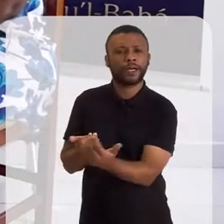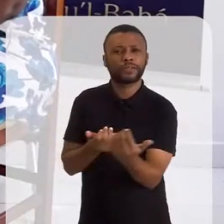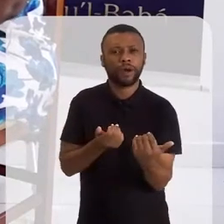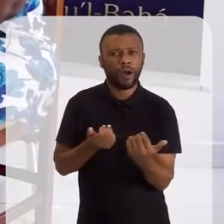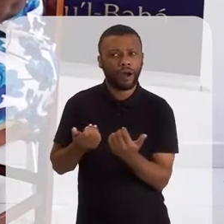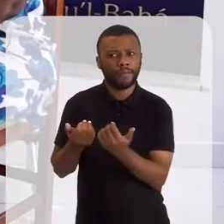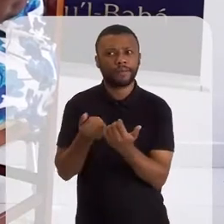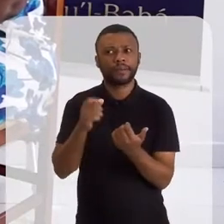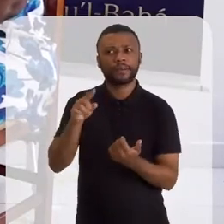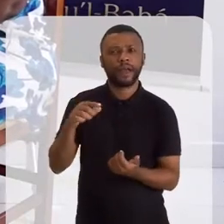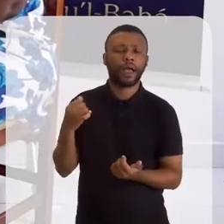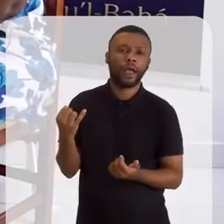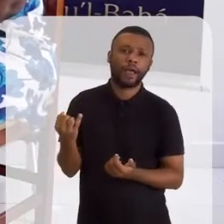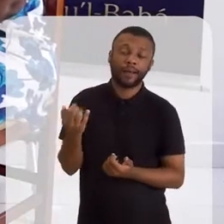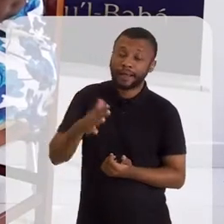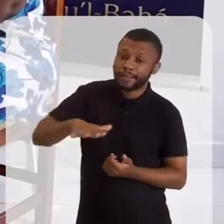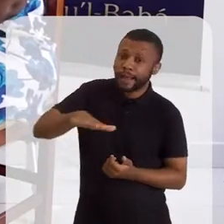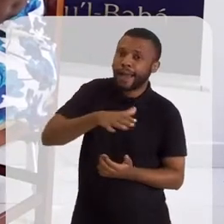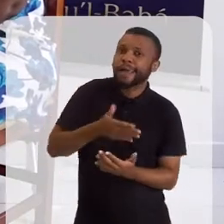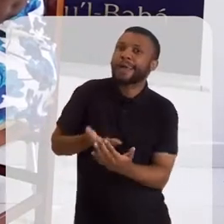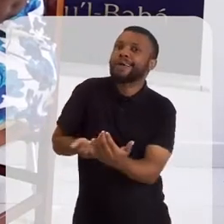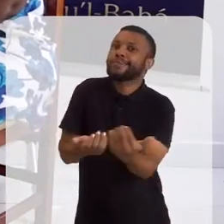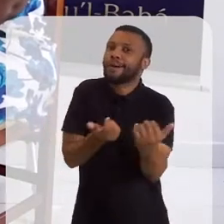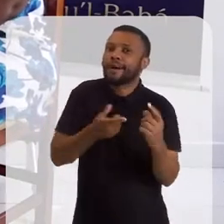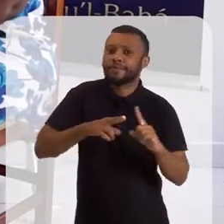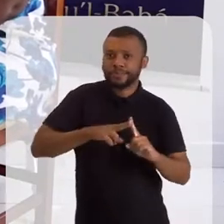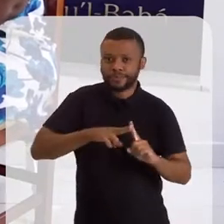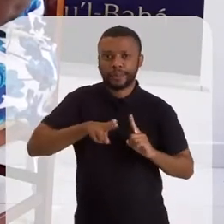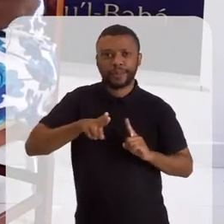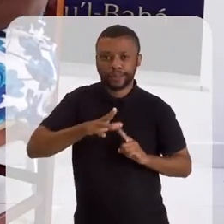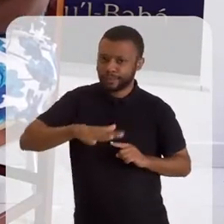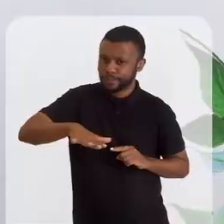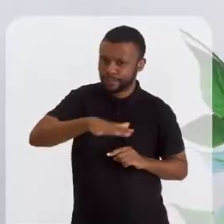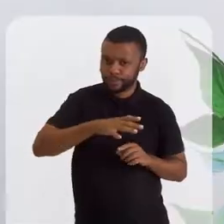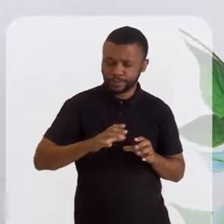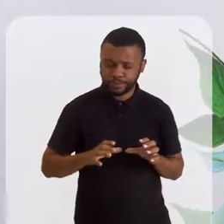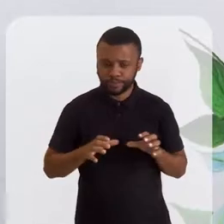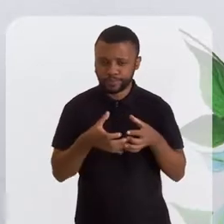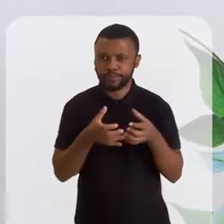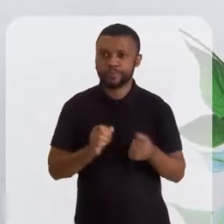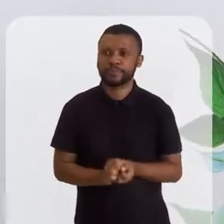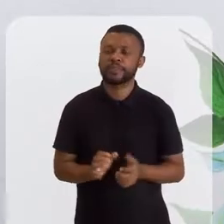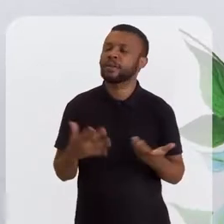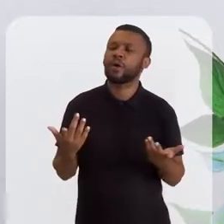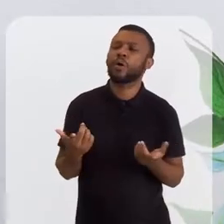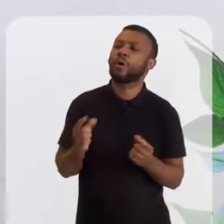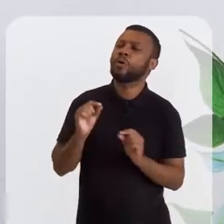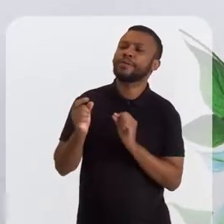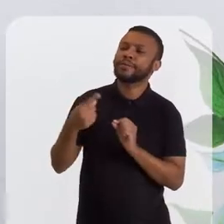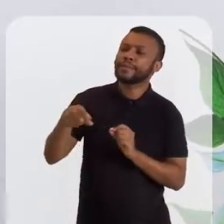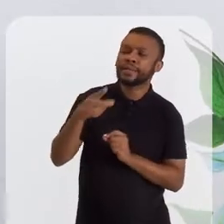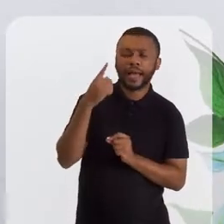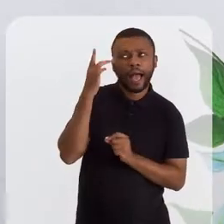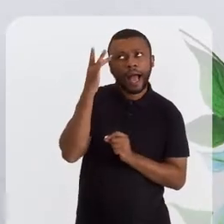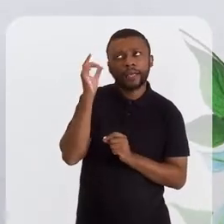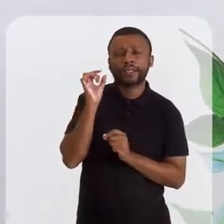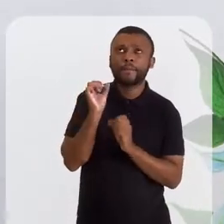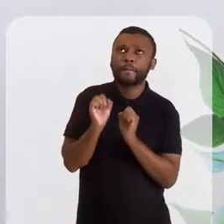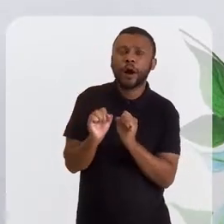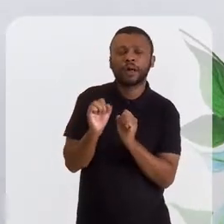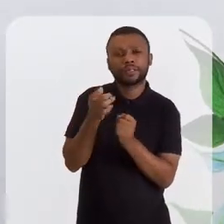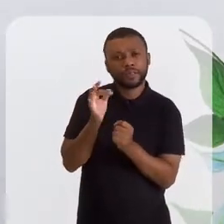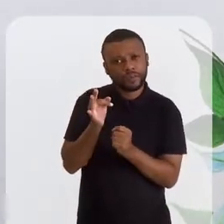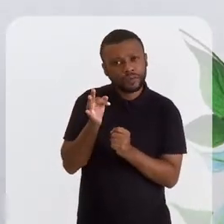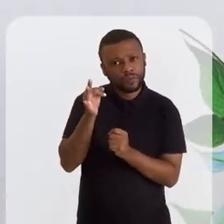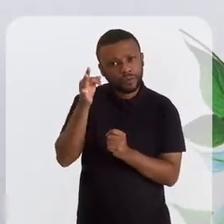jovem, quer dizer, faz parte da ala jovem da religião. O que você acha que pode ser feito para